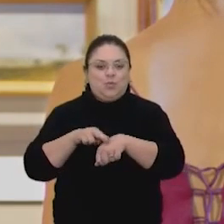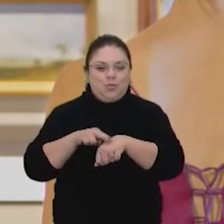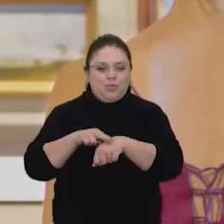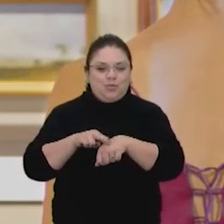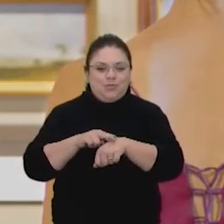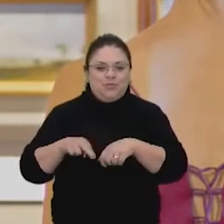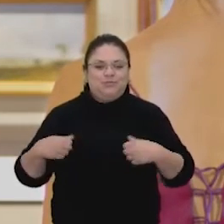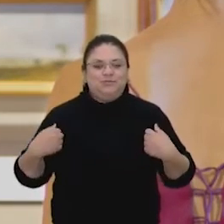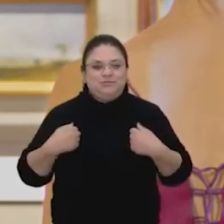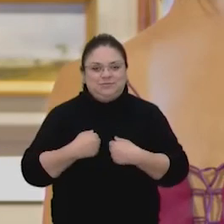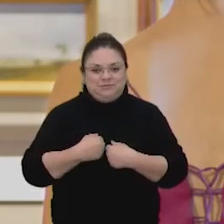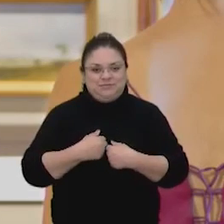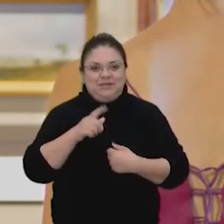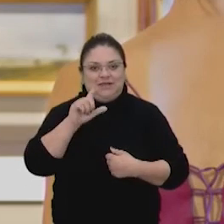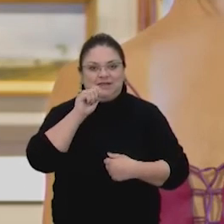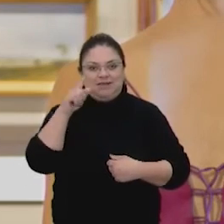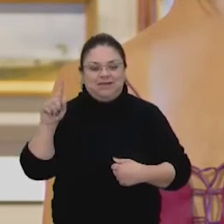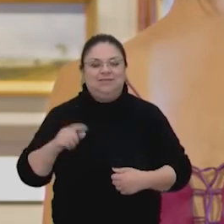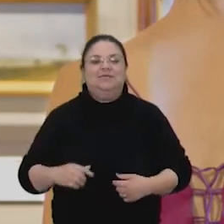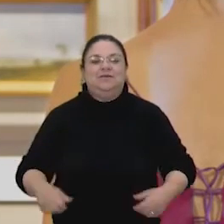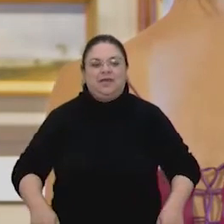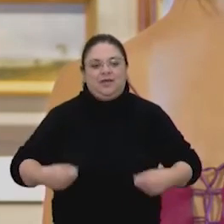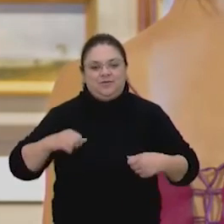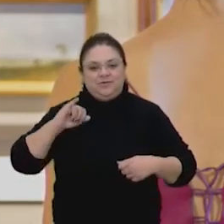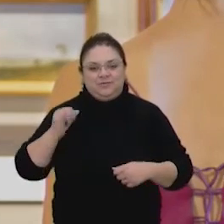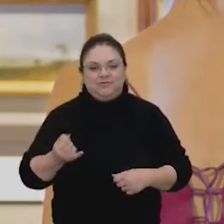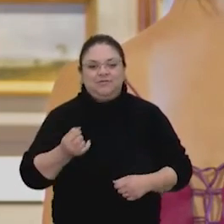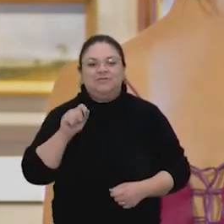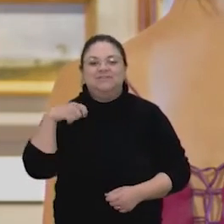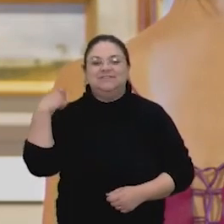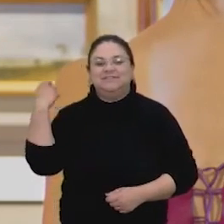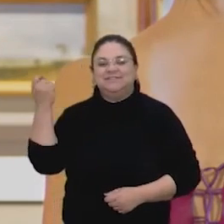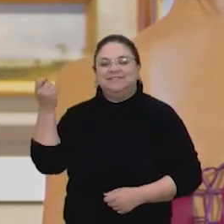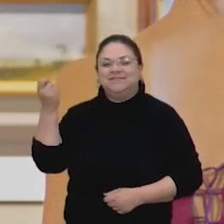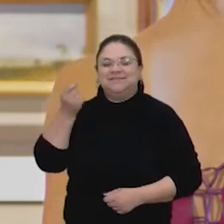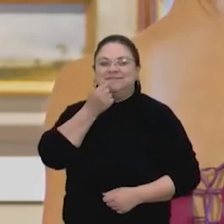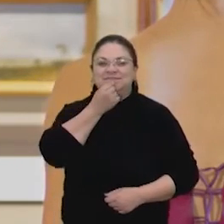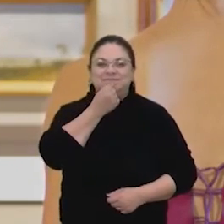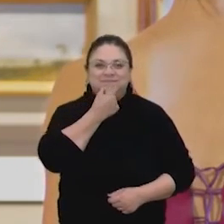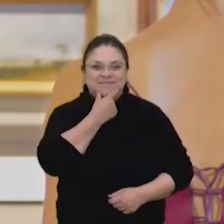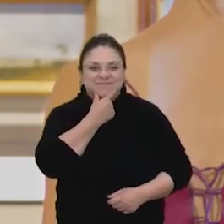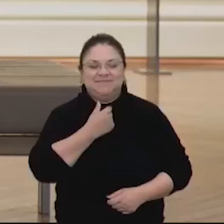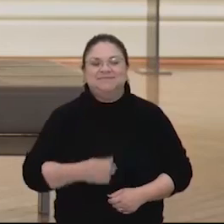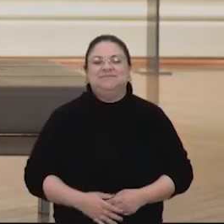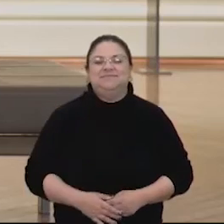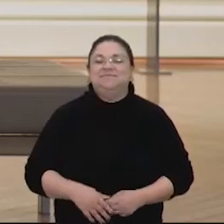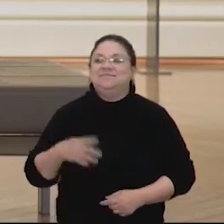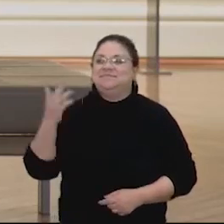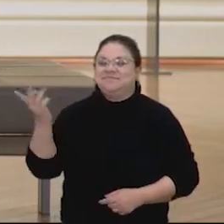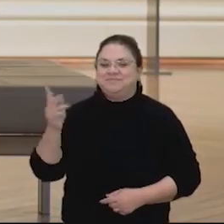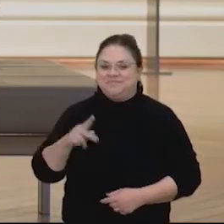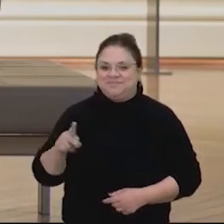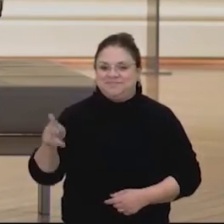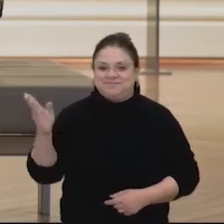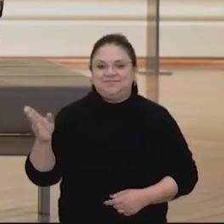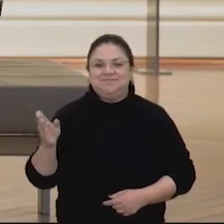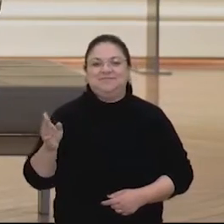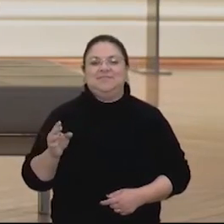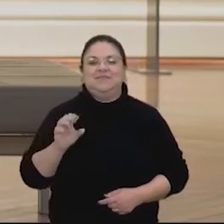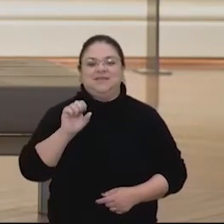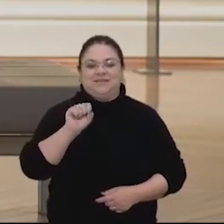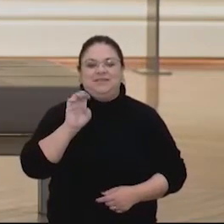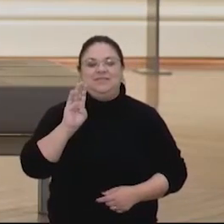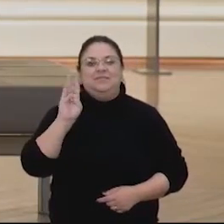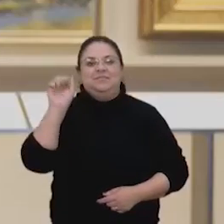blusinha de lã roxa, eu estou de calça jeans. E esse aqui, ó, é o meu sinal em Libras. E você, Pro? Muito bem, eu sou o professor